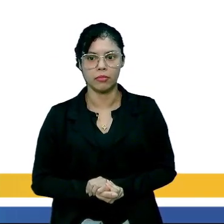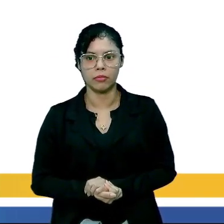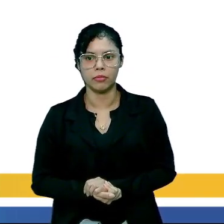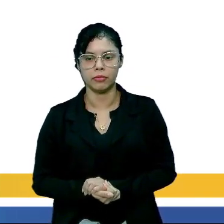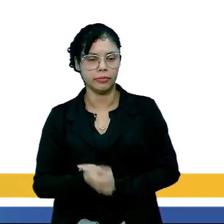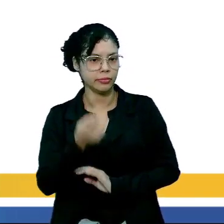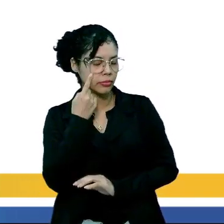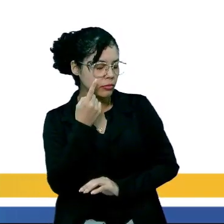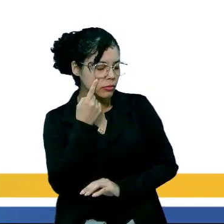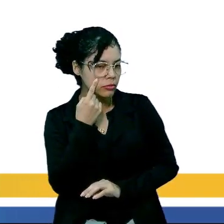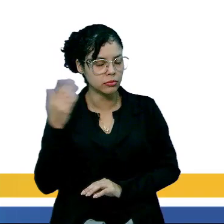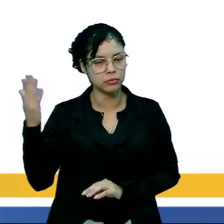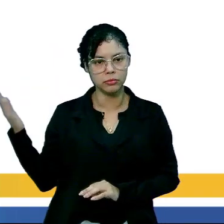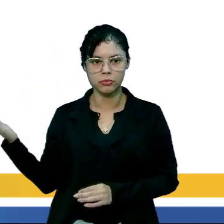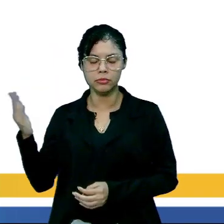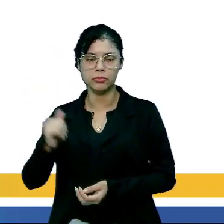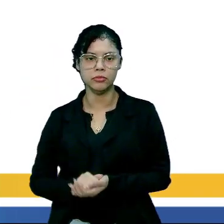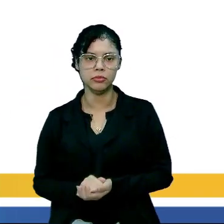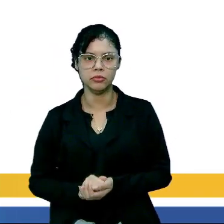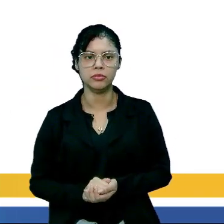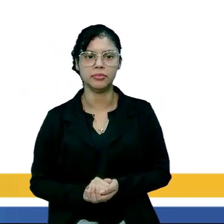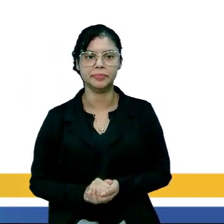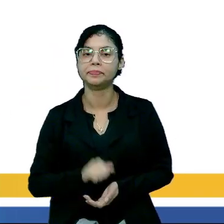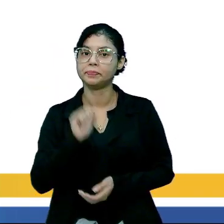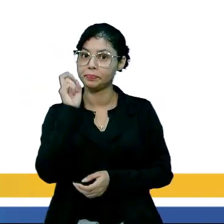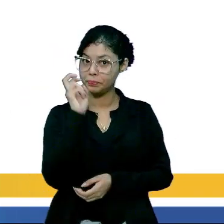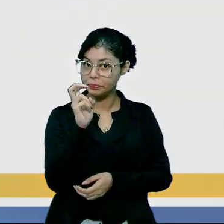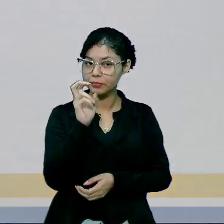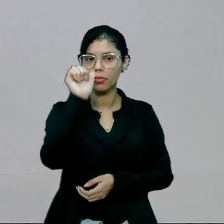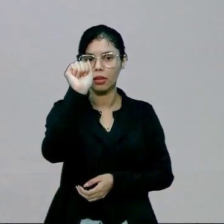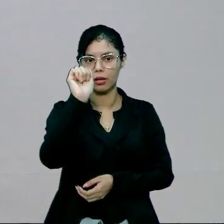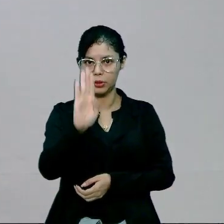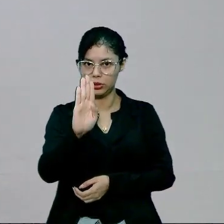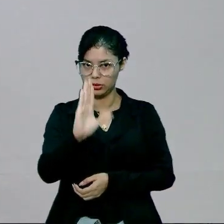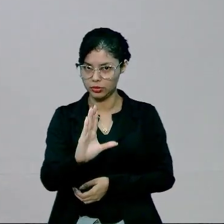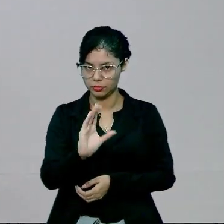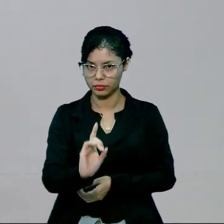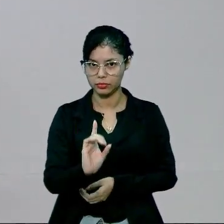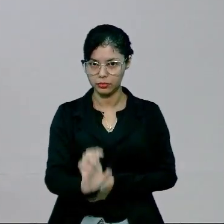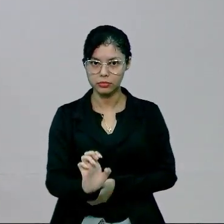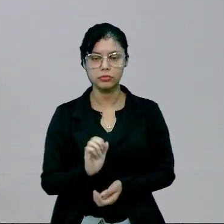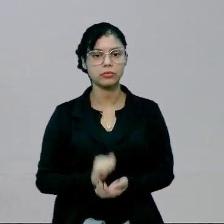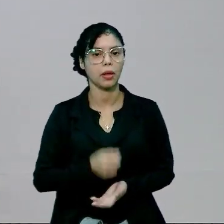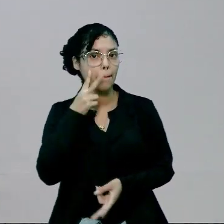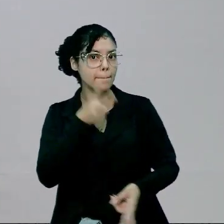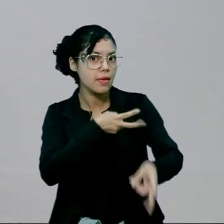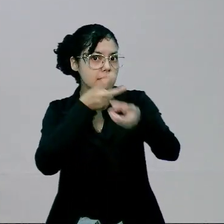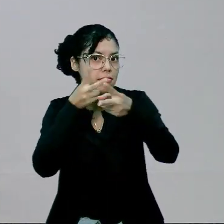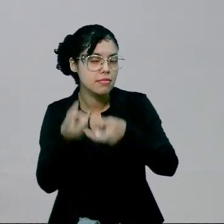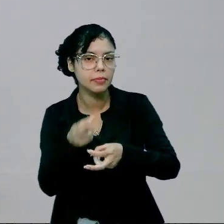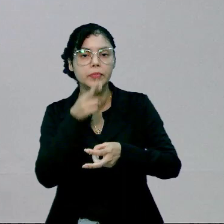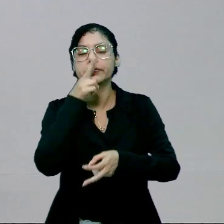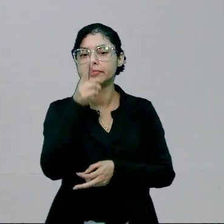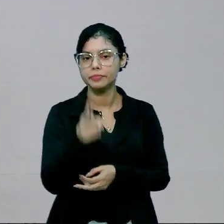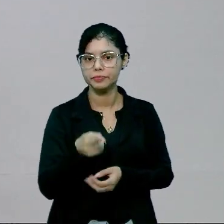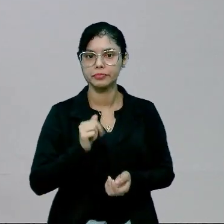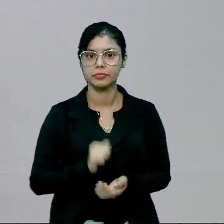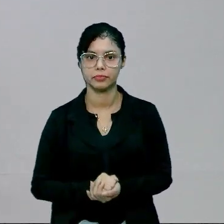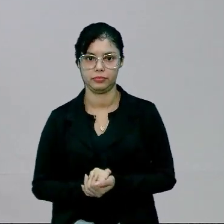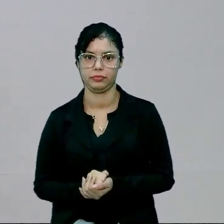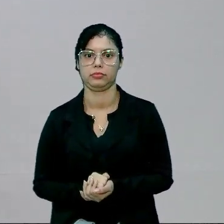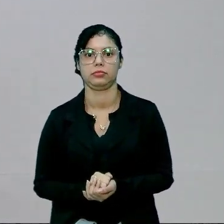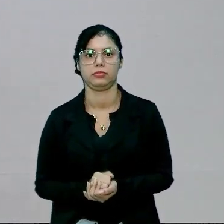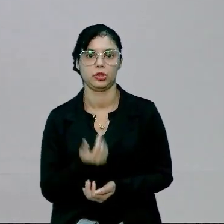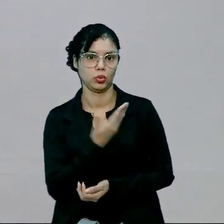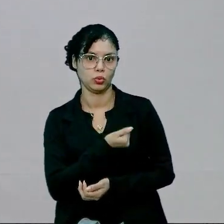Olha aí. Nós temos aí cinco alternativas. Observe que a resposta, ela não vai